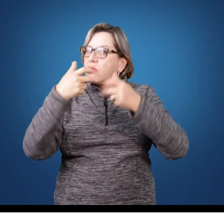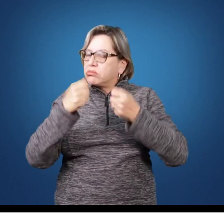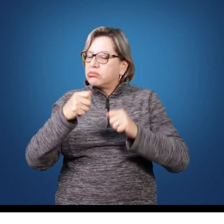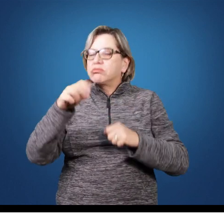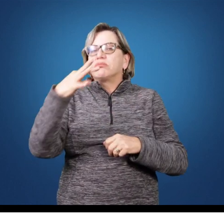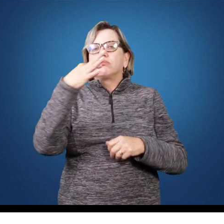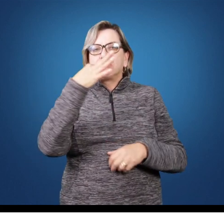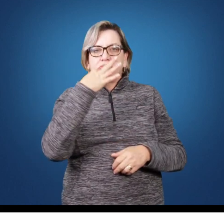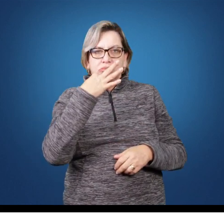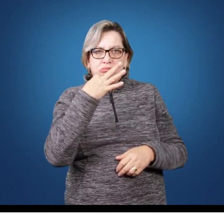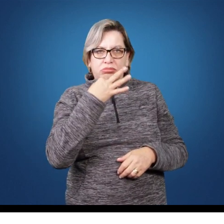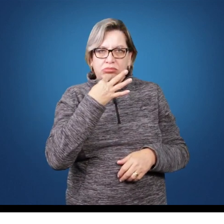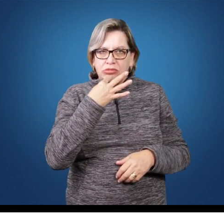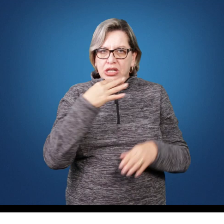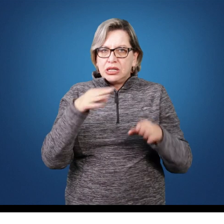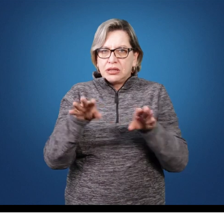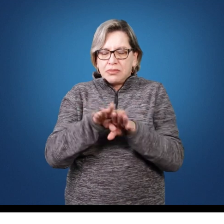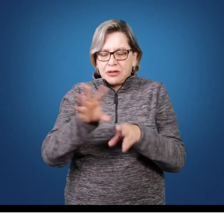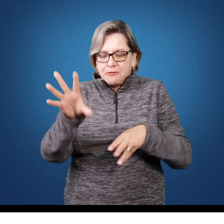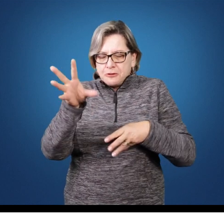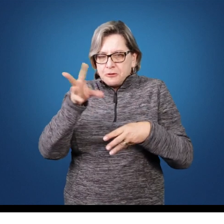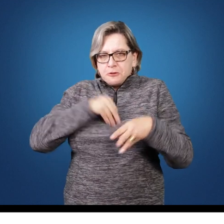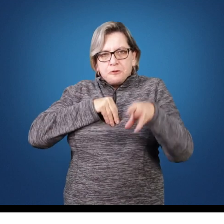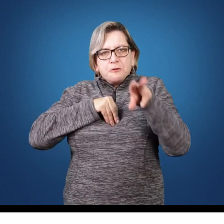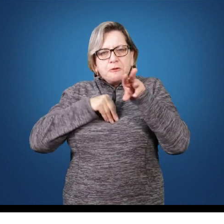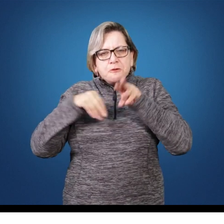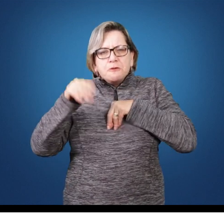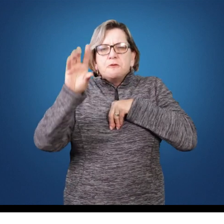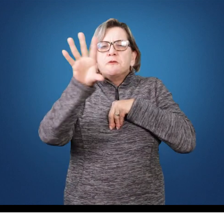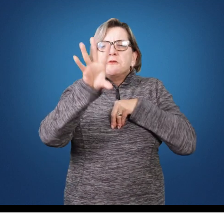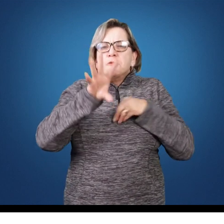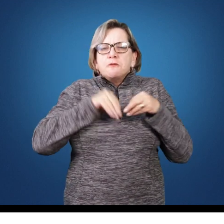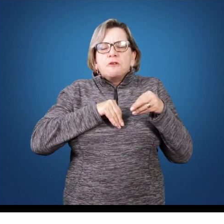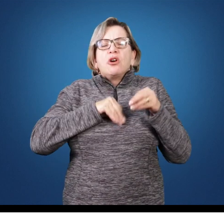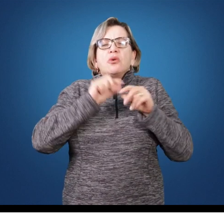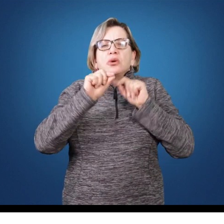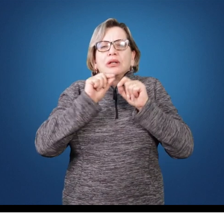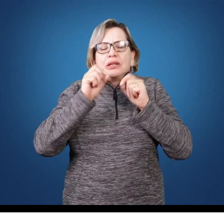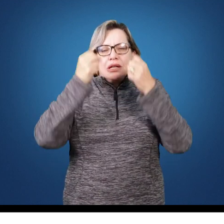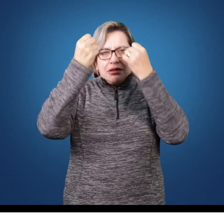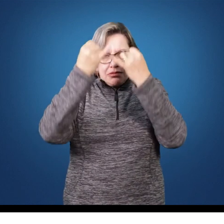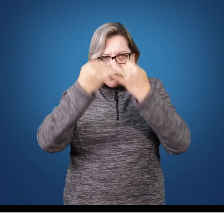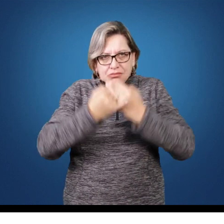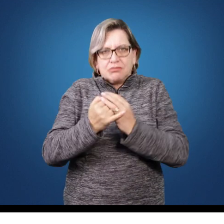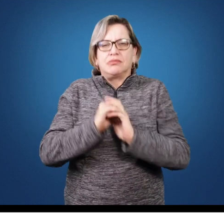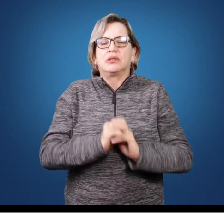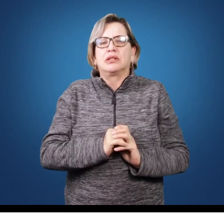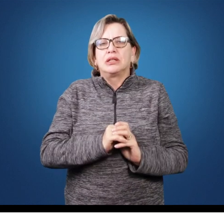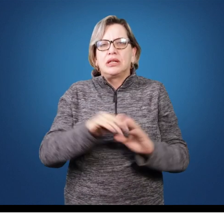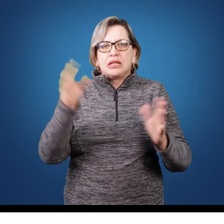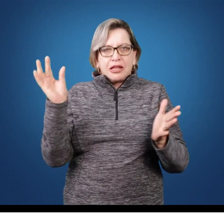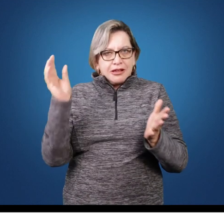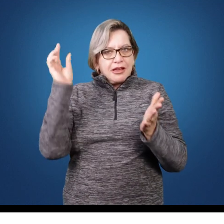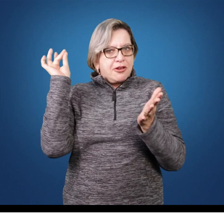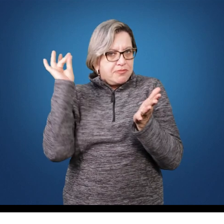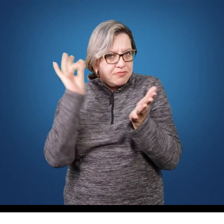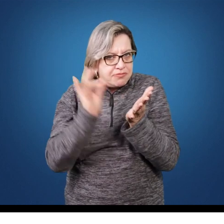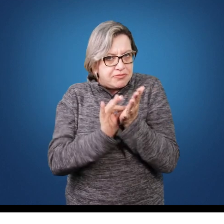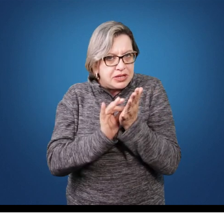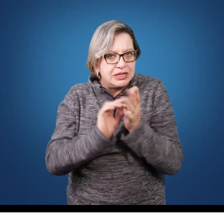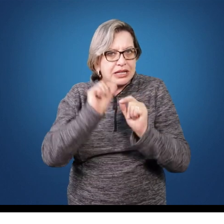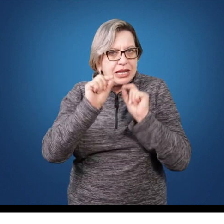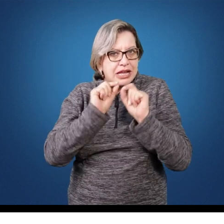e nos apropriar do que essa resolução propõe. Na verdade, ela avisa